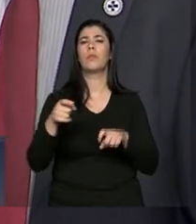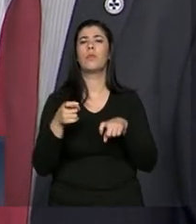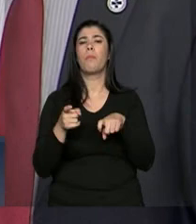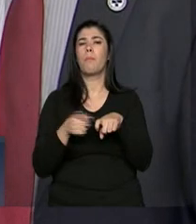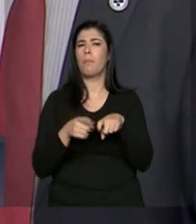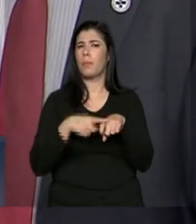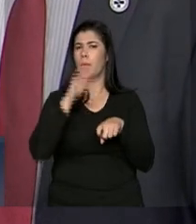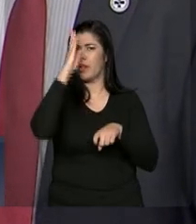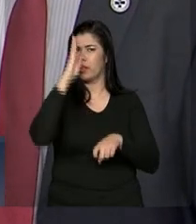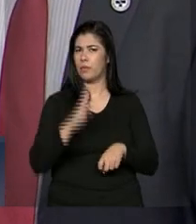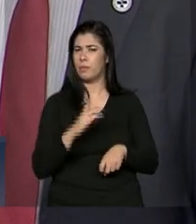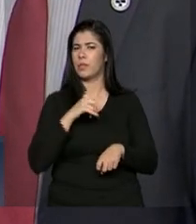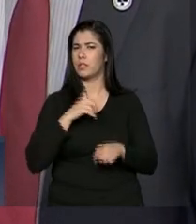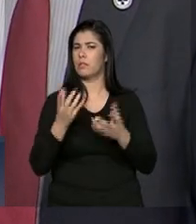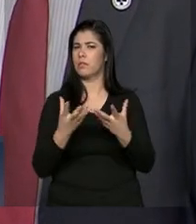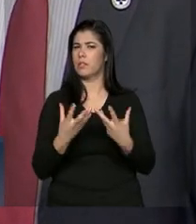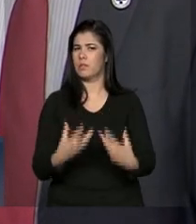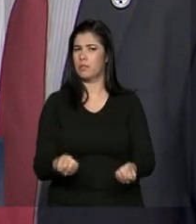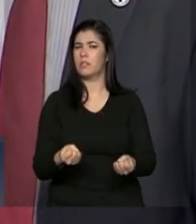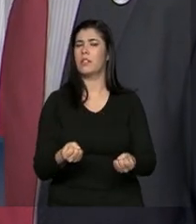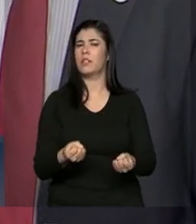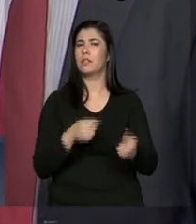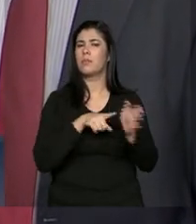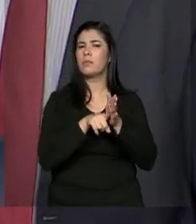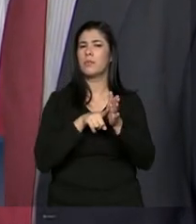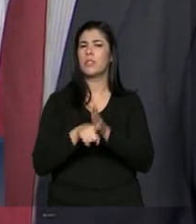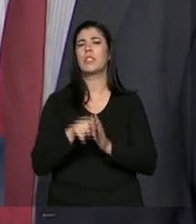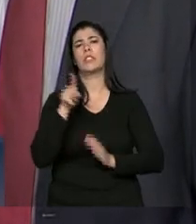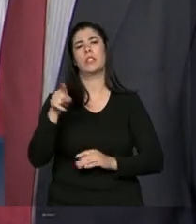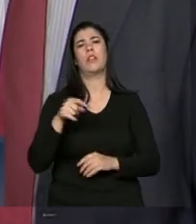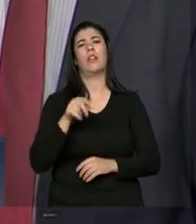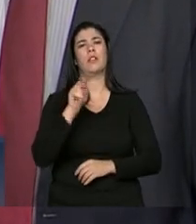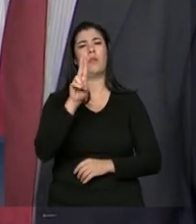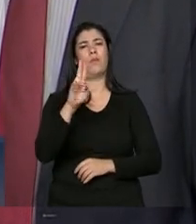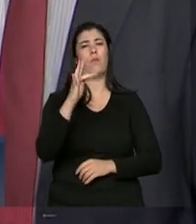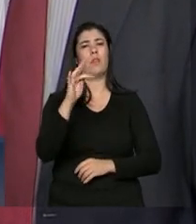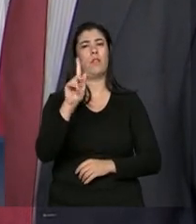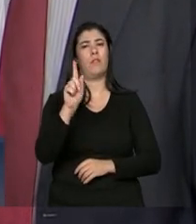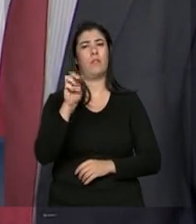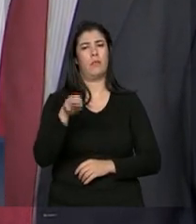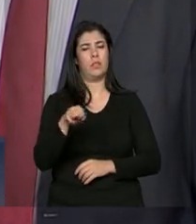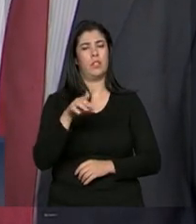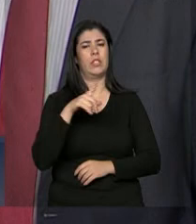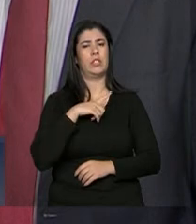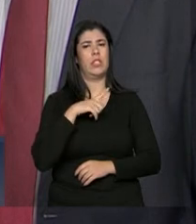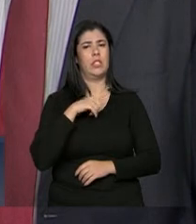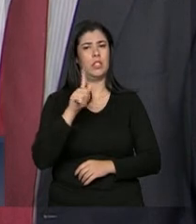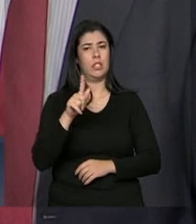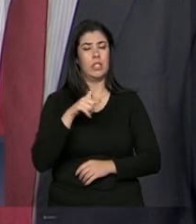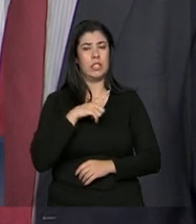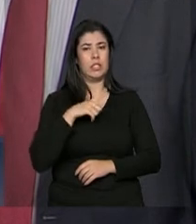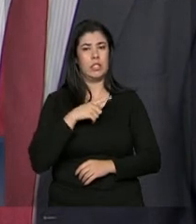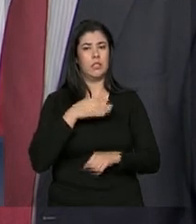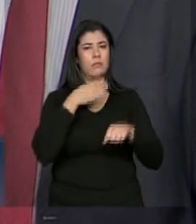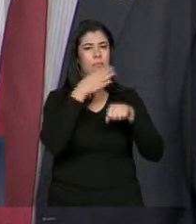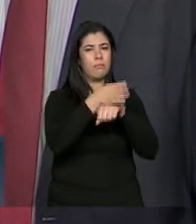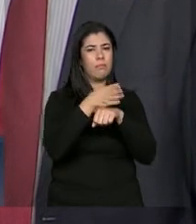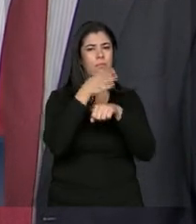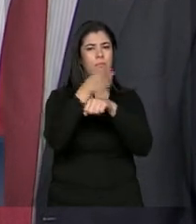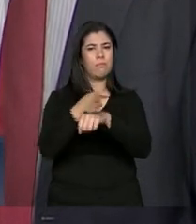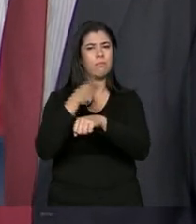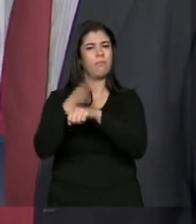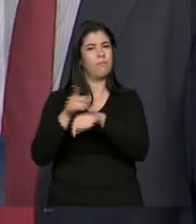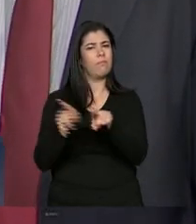aumentado, de acordo até com essa pesquisa feita pela UFMG. Eles estão também cada vez mais dispostos a ir a esses locais até de